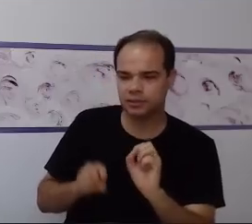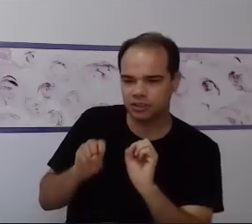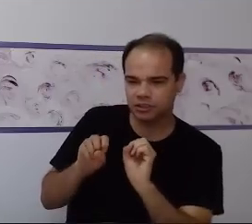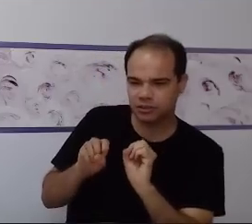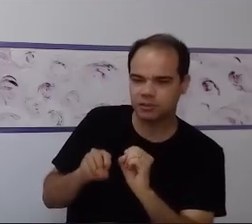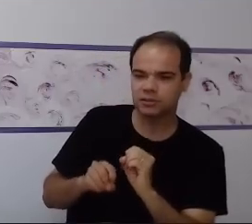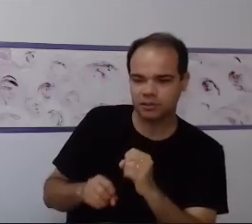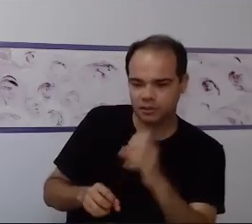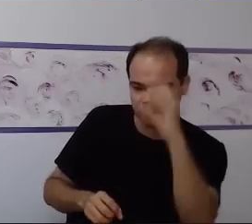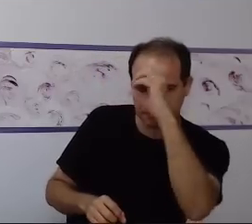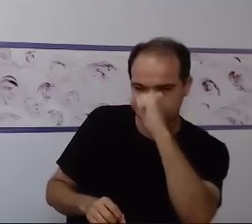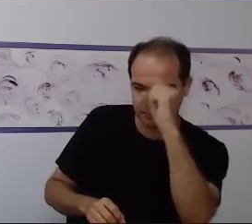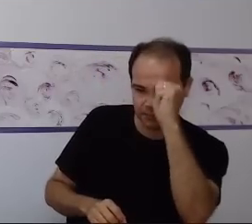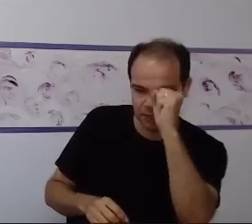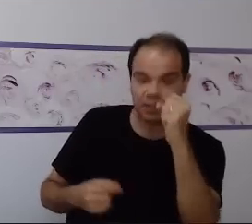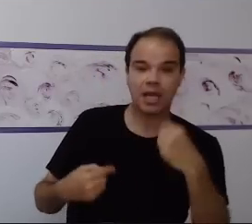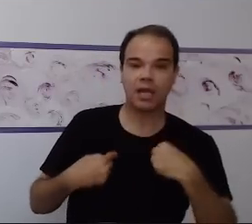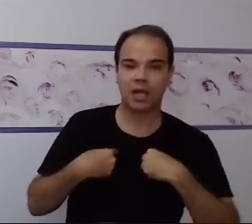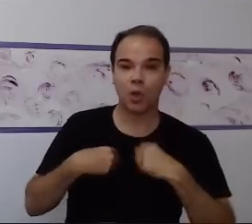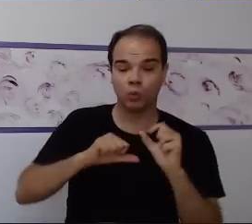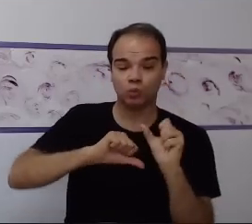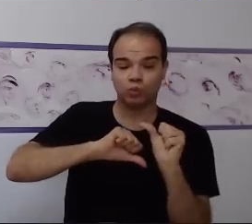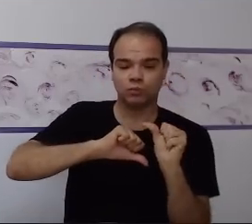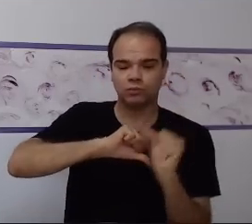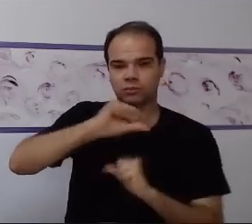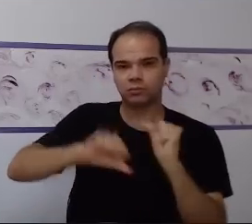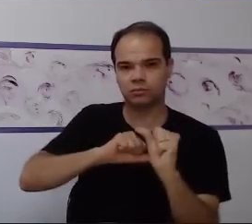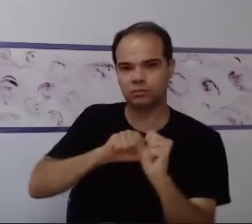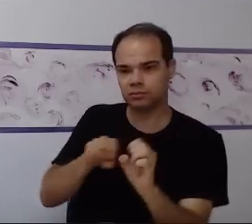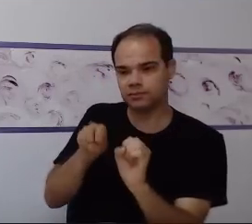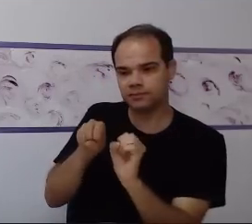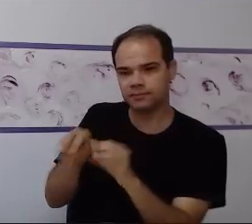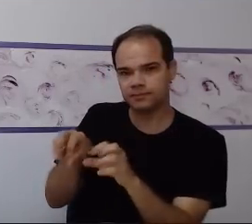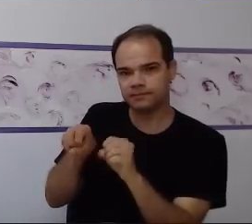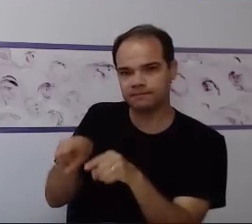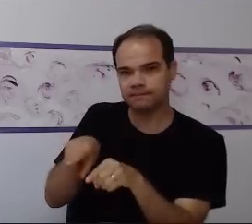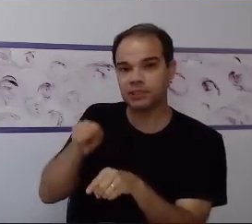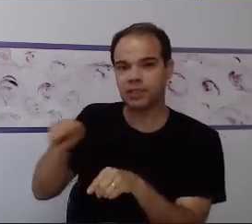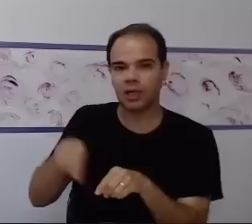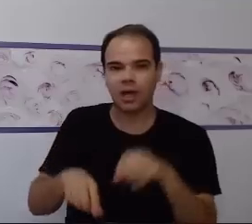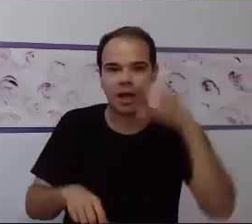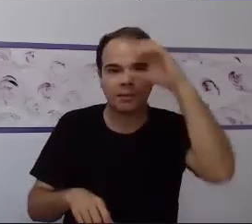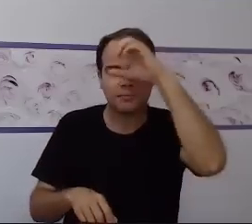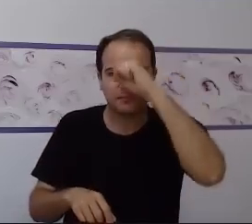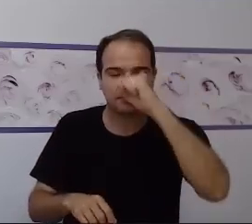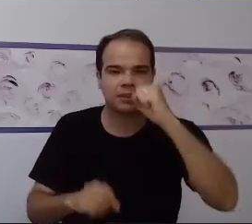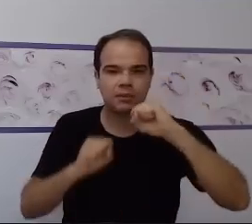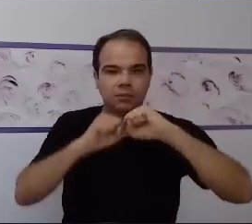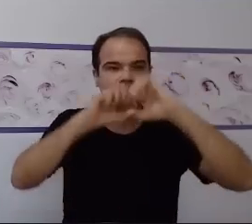aí, esse indivíduo começa a aprender com maior facilidade. Legal.